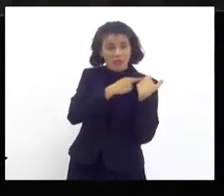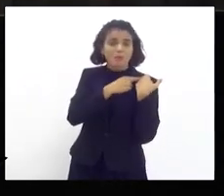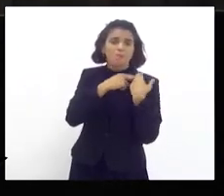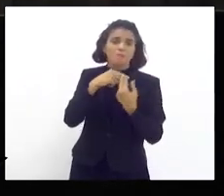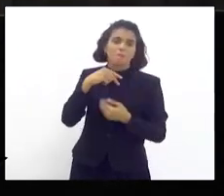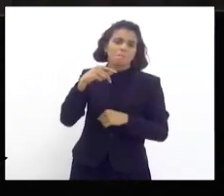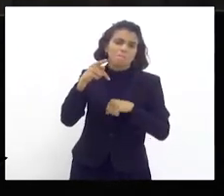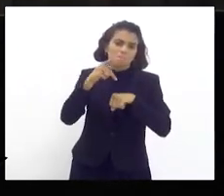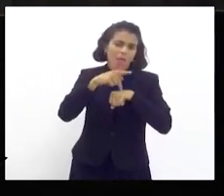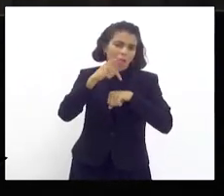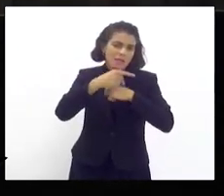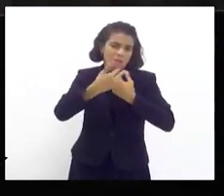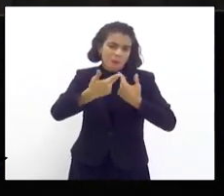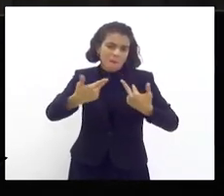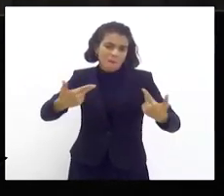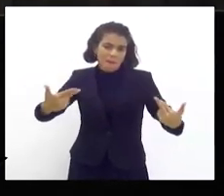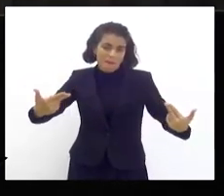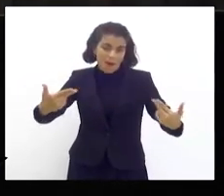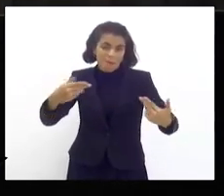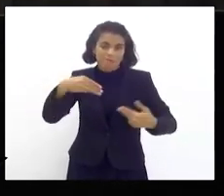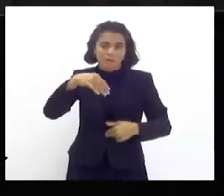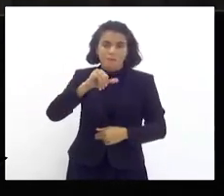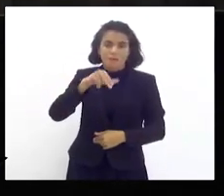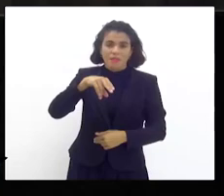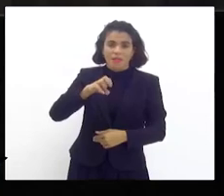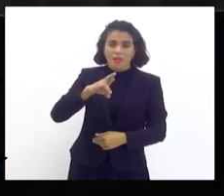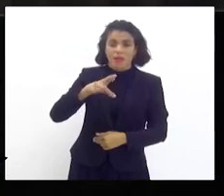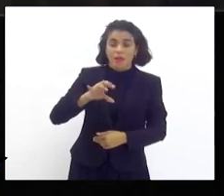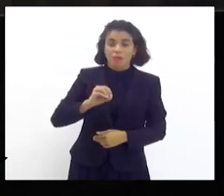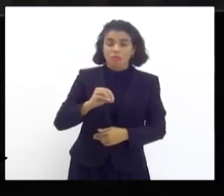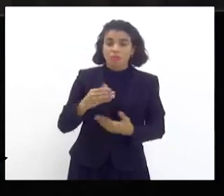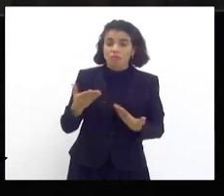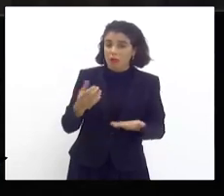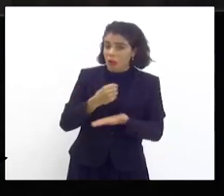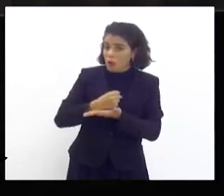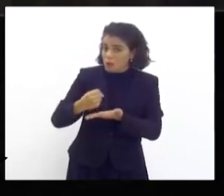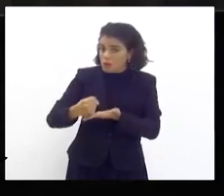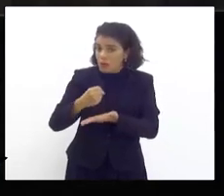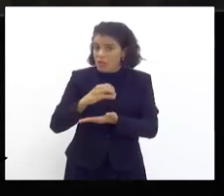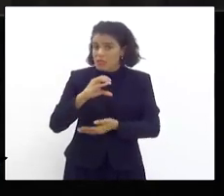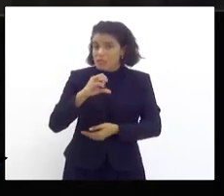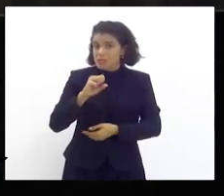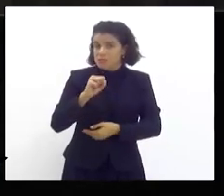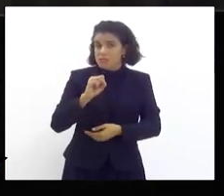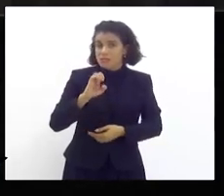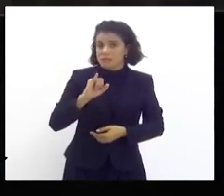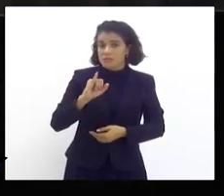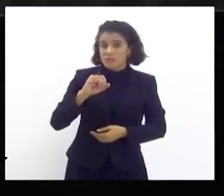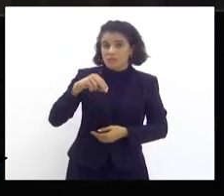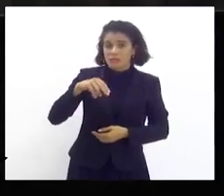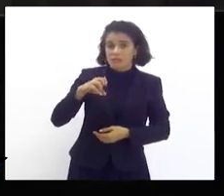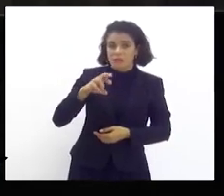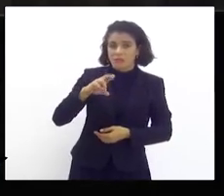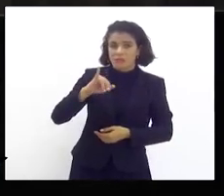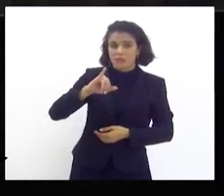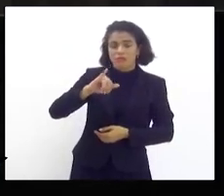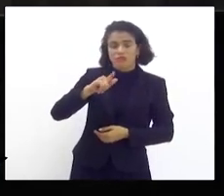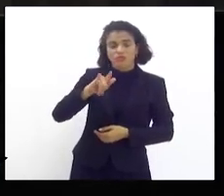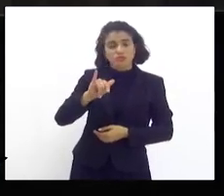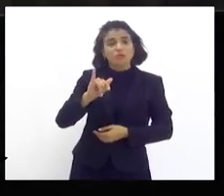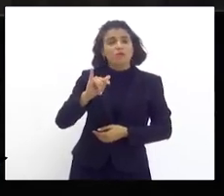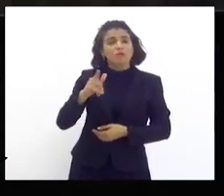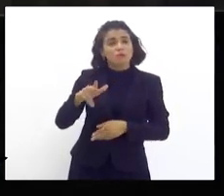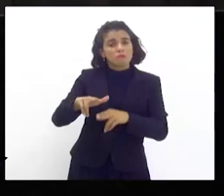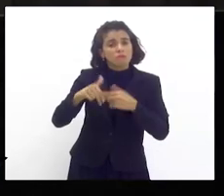Ela que vendeu o minério. Ela que vendeu o minério. A contratação da Sinergi foi porta da CSN. E eles não estiveram